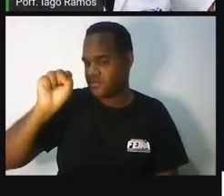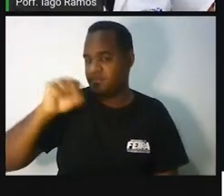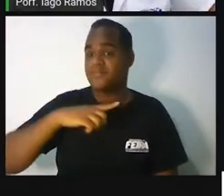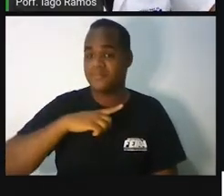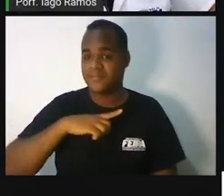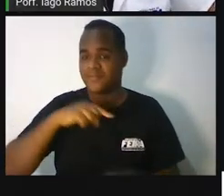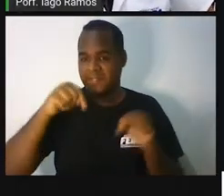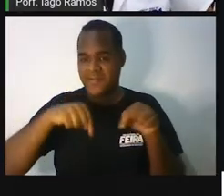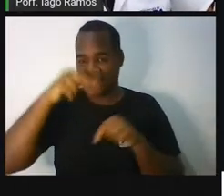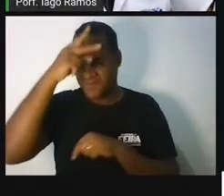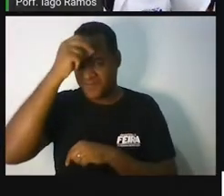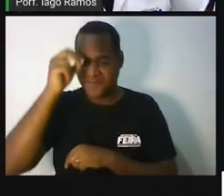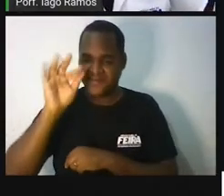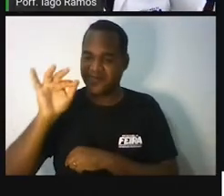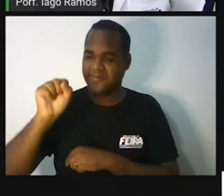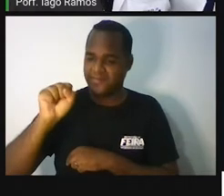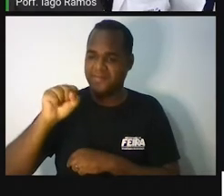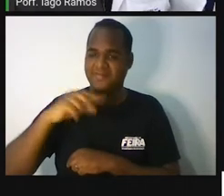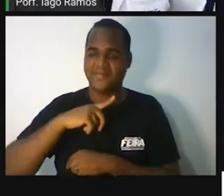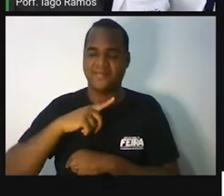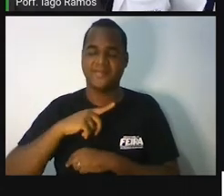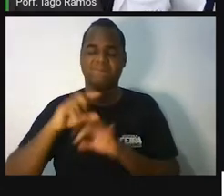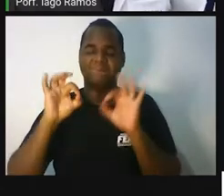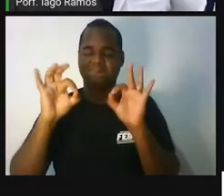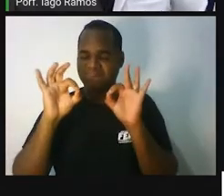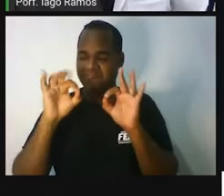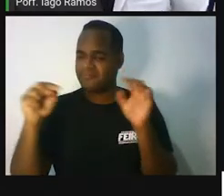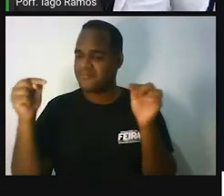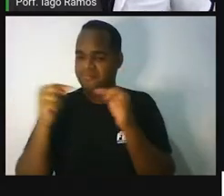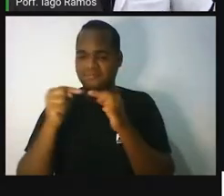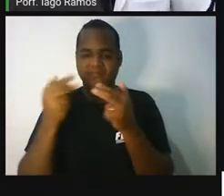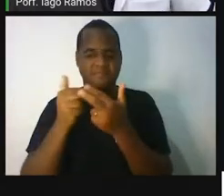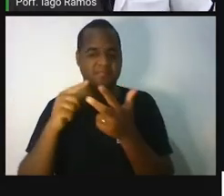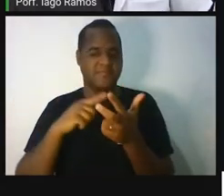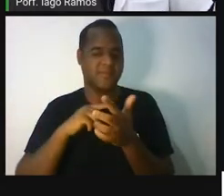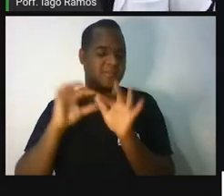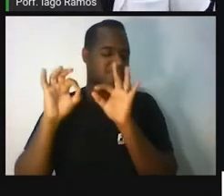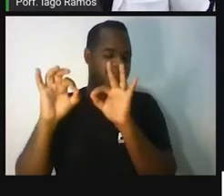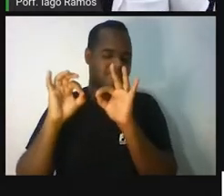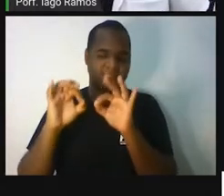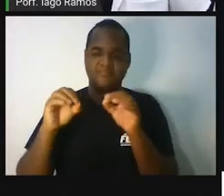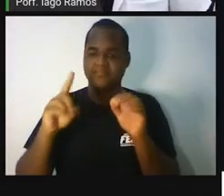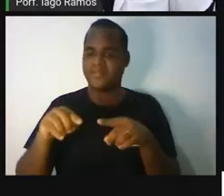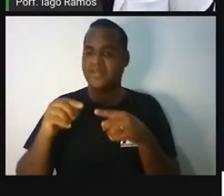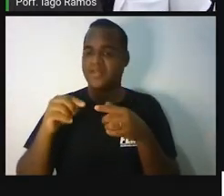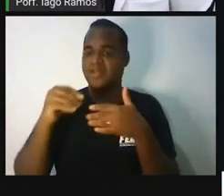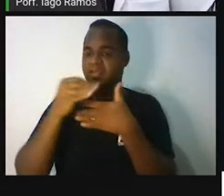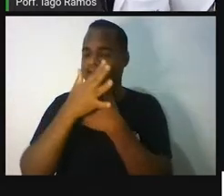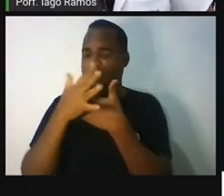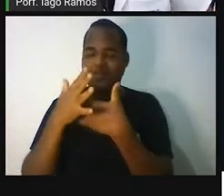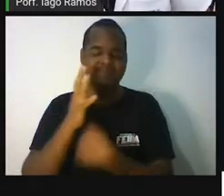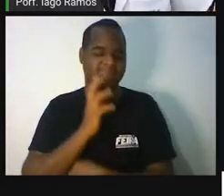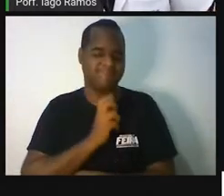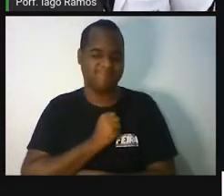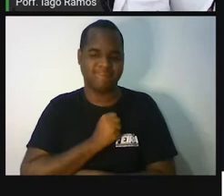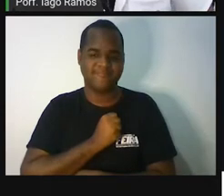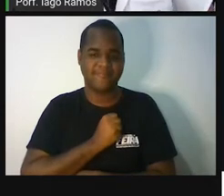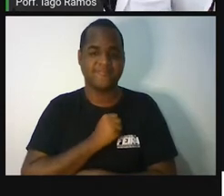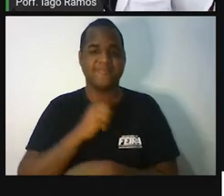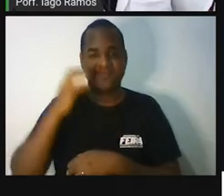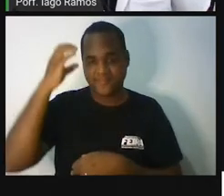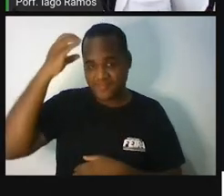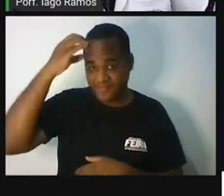município de Feira de Santana, essa maravilhosa cidade que eu amo muito, a nossa